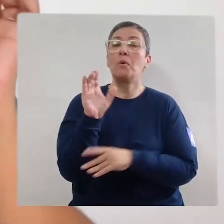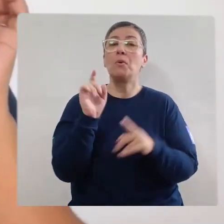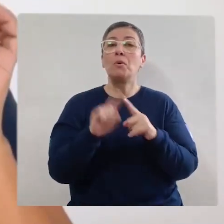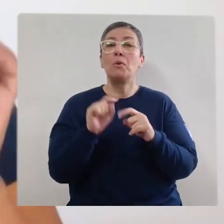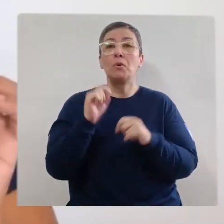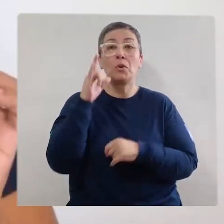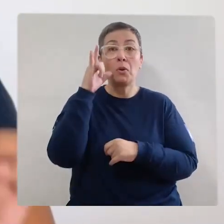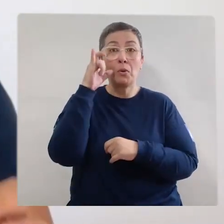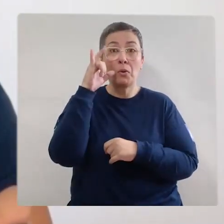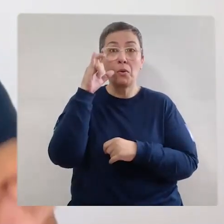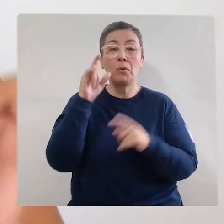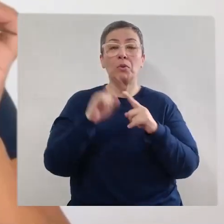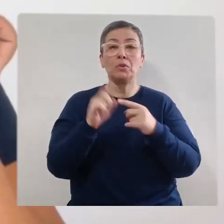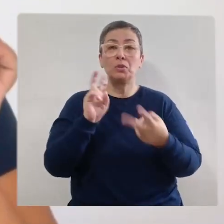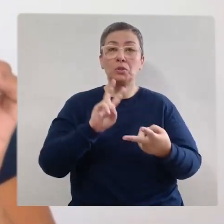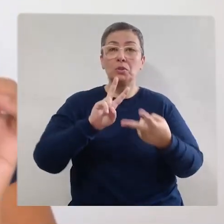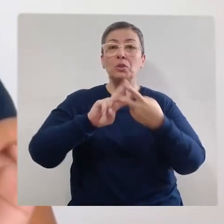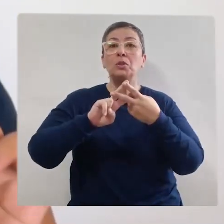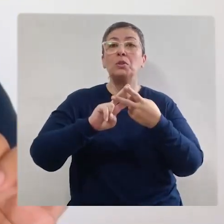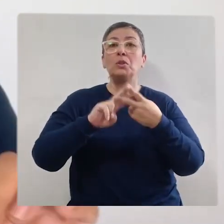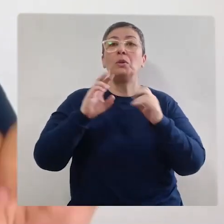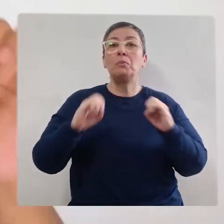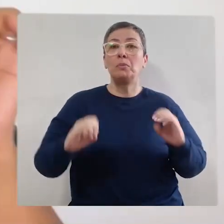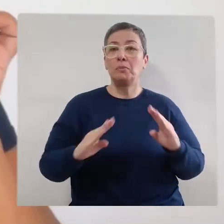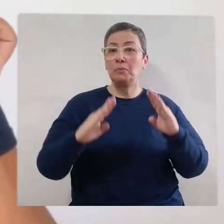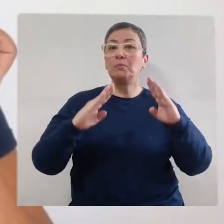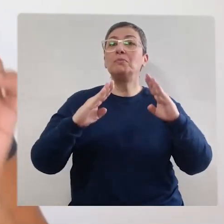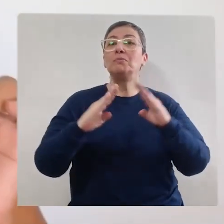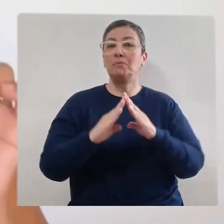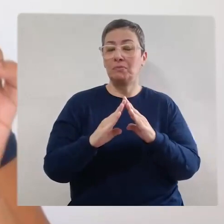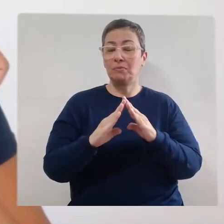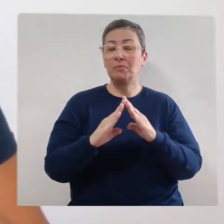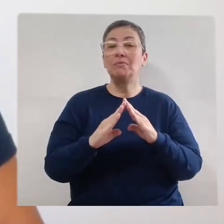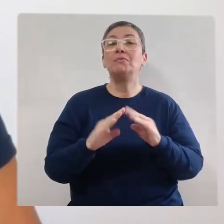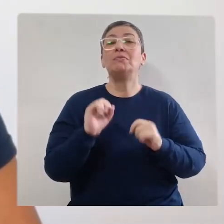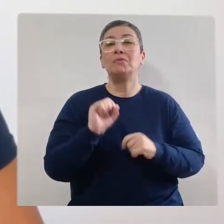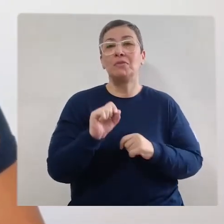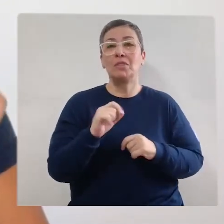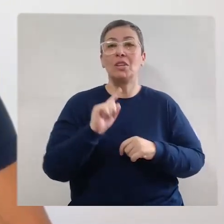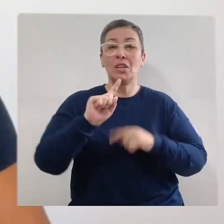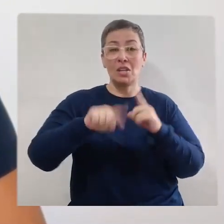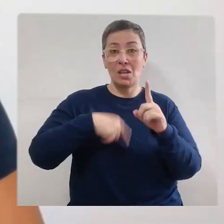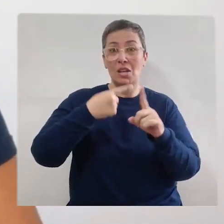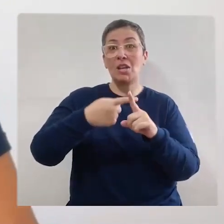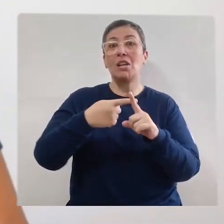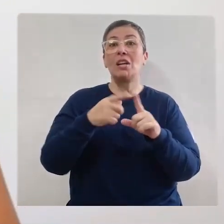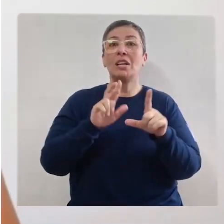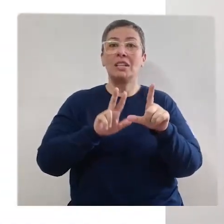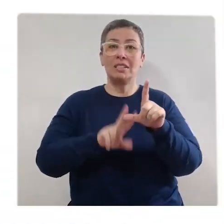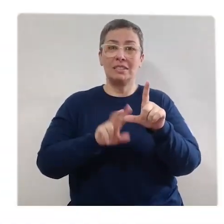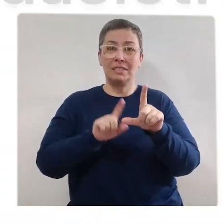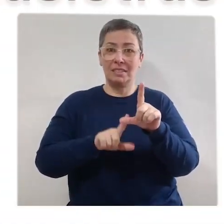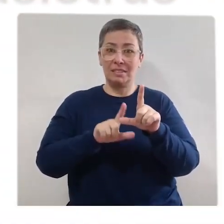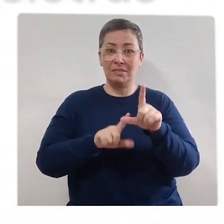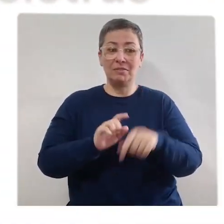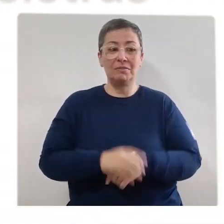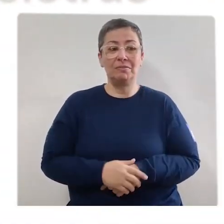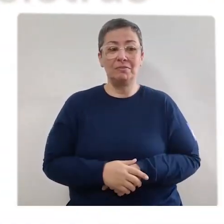no Instagram Com a hashtag Saberes em casa Além das letras